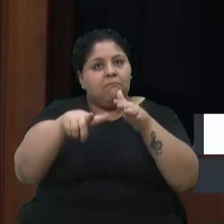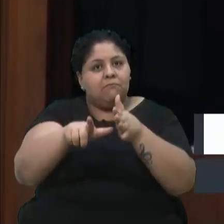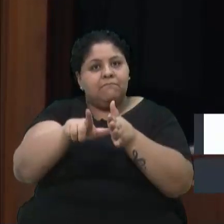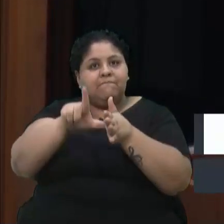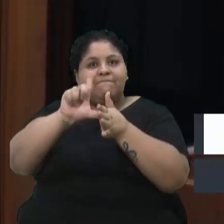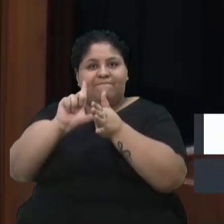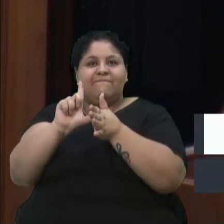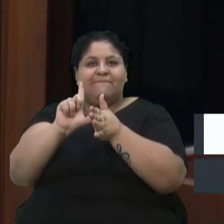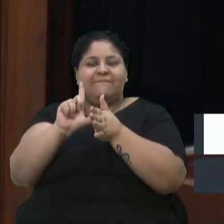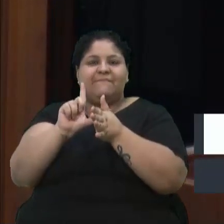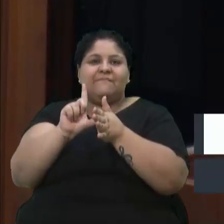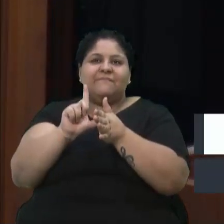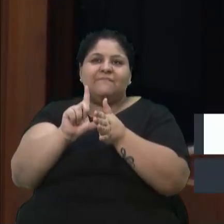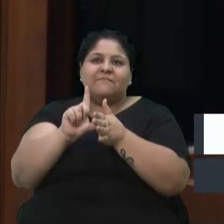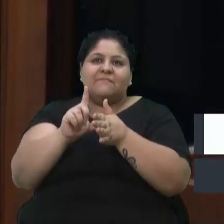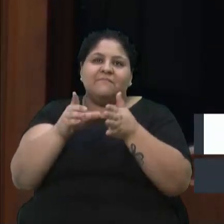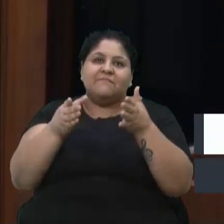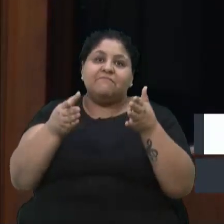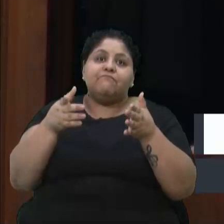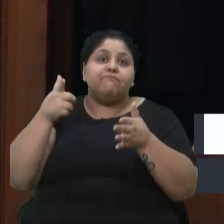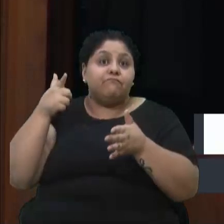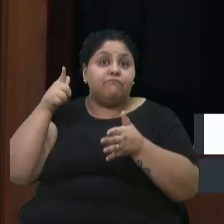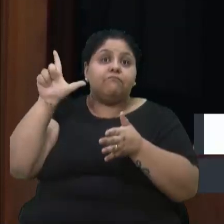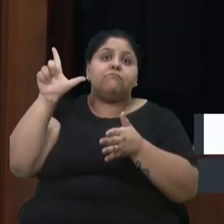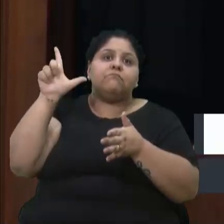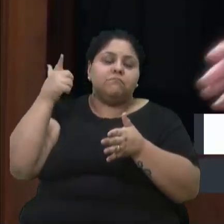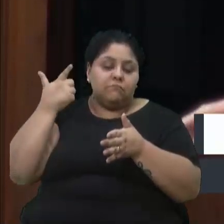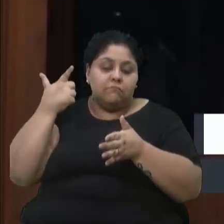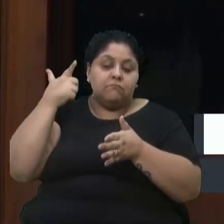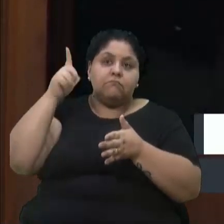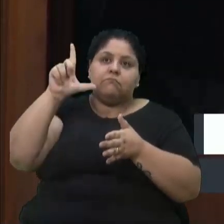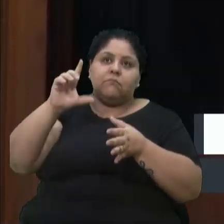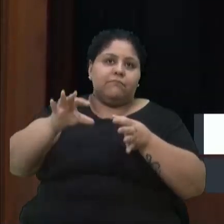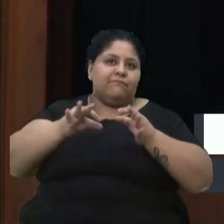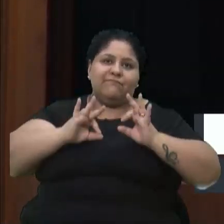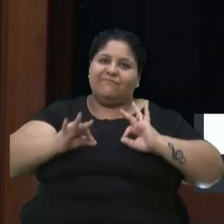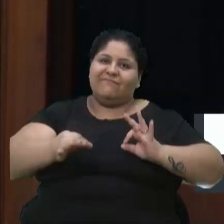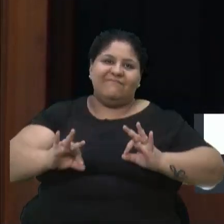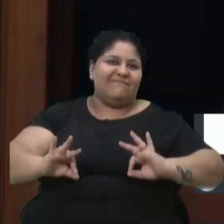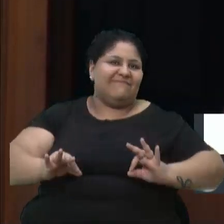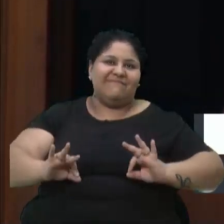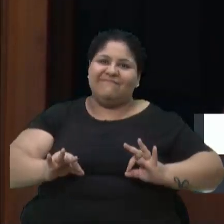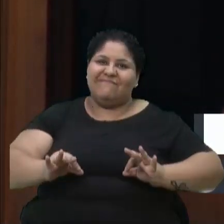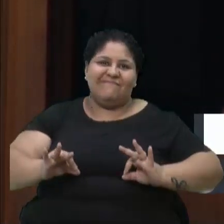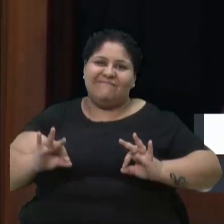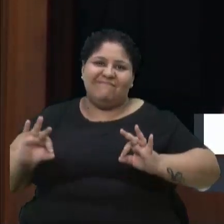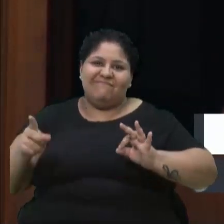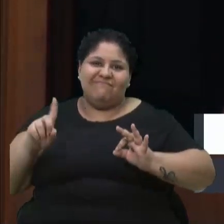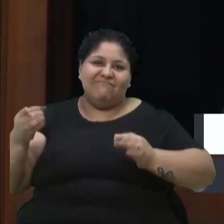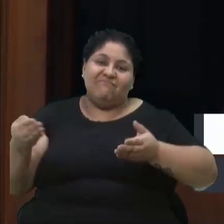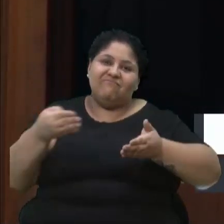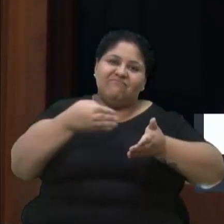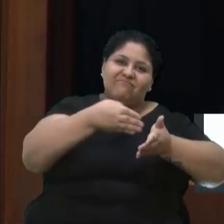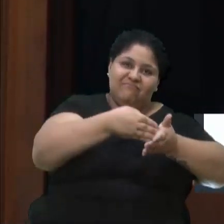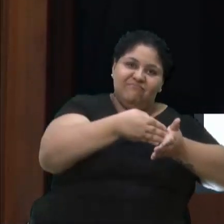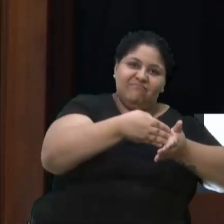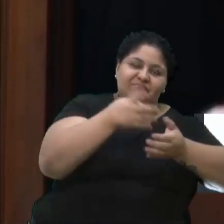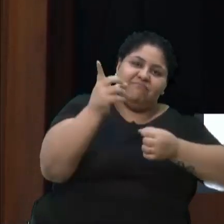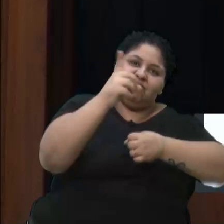precoce. E, acontecendo isso, o câncer não iria acontecer. No dia 31